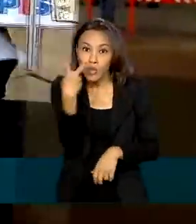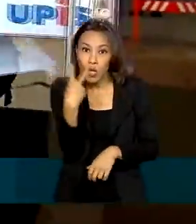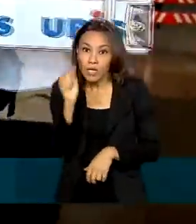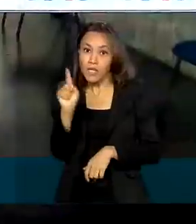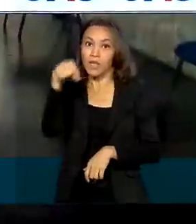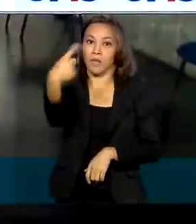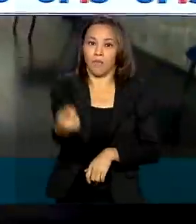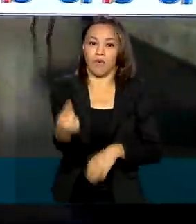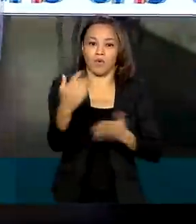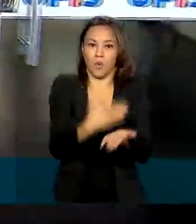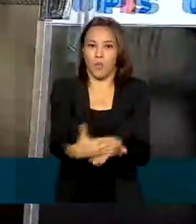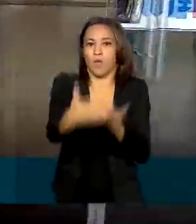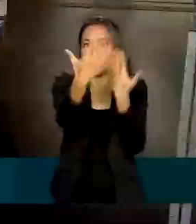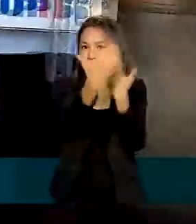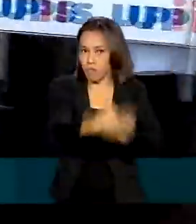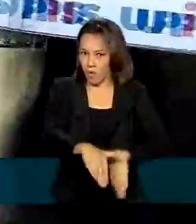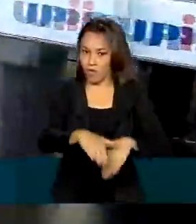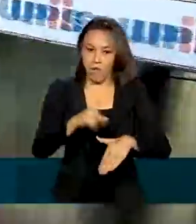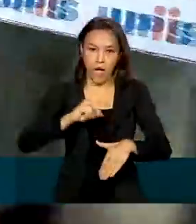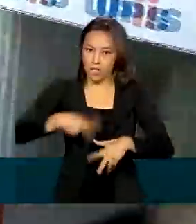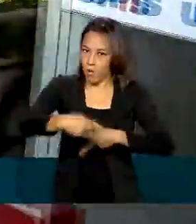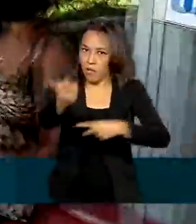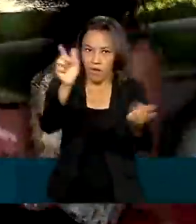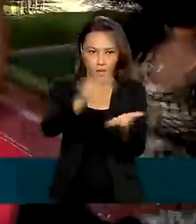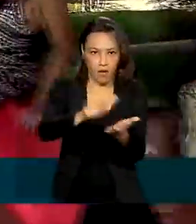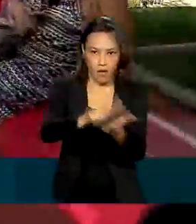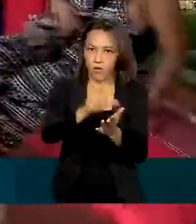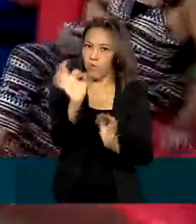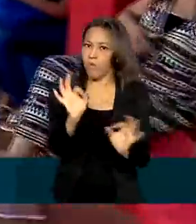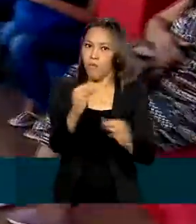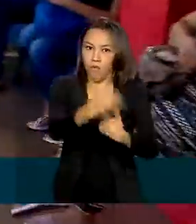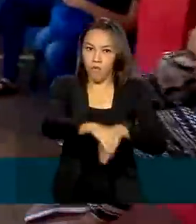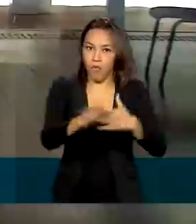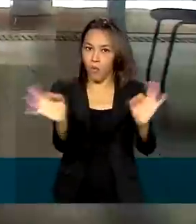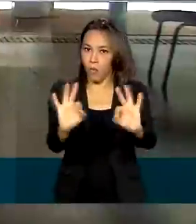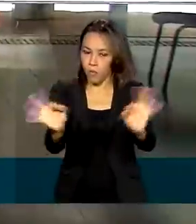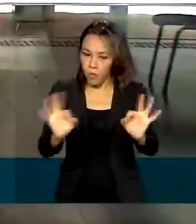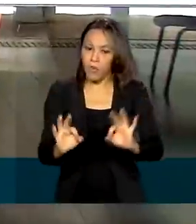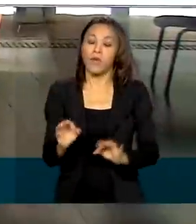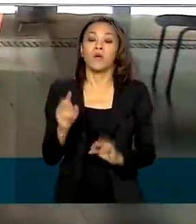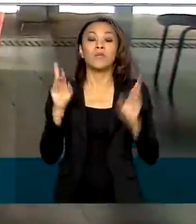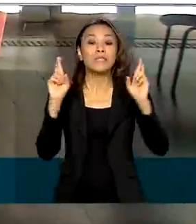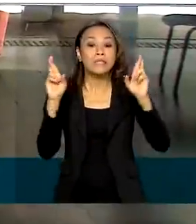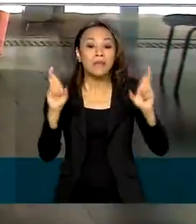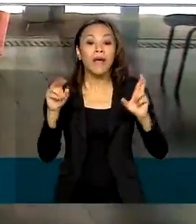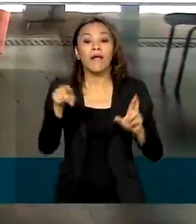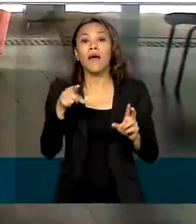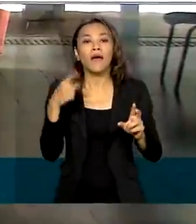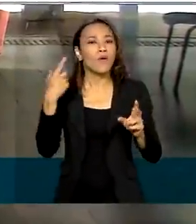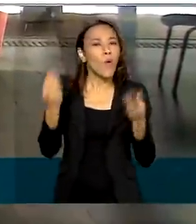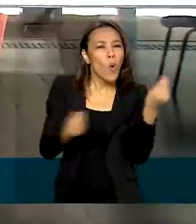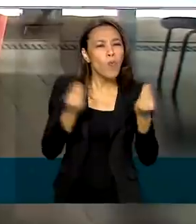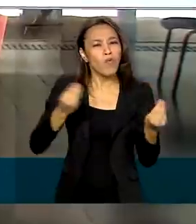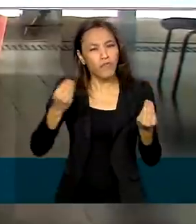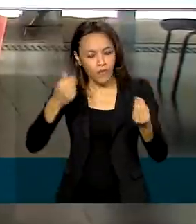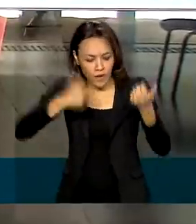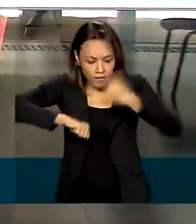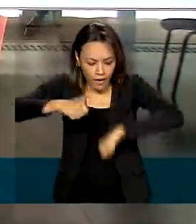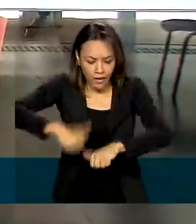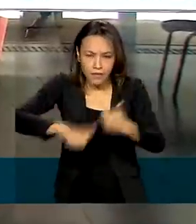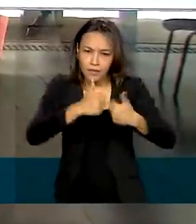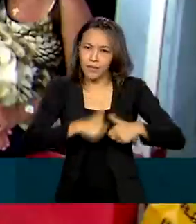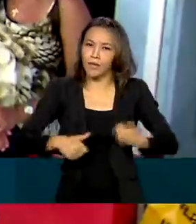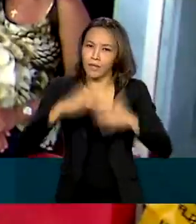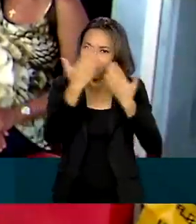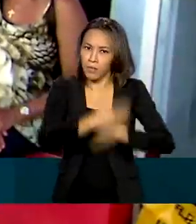início da prova, mas sem levar os cadernos de questões. A expectativa agora é saber como foi o desempenho nas provas de exatas